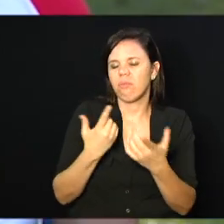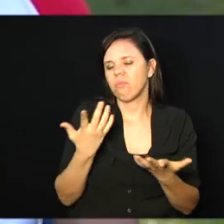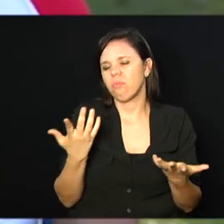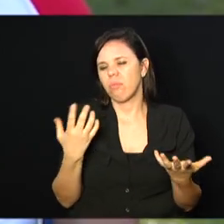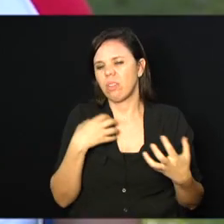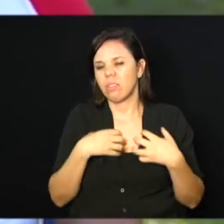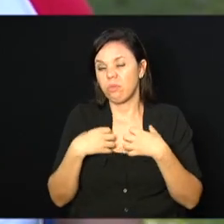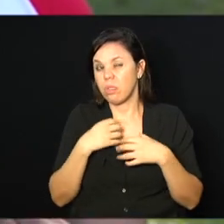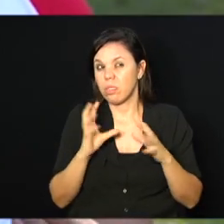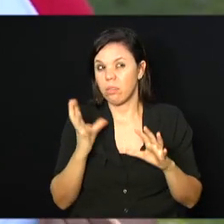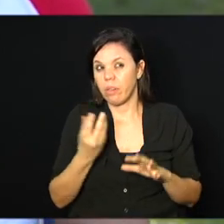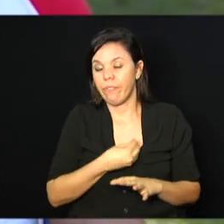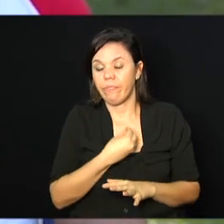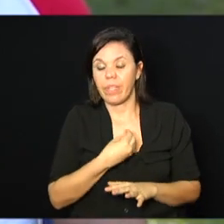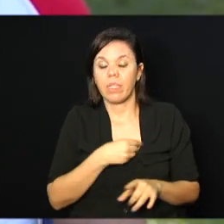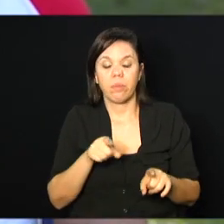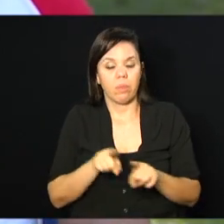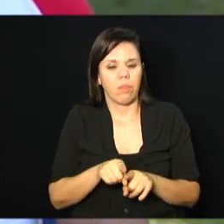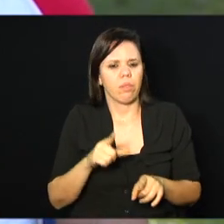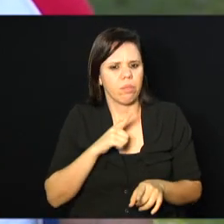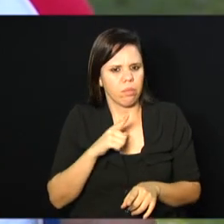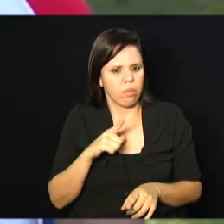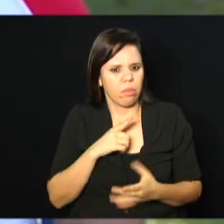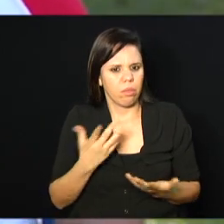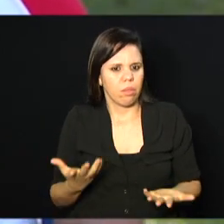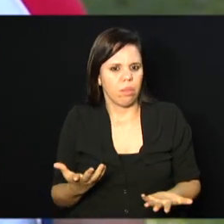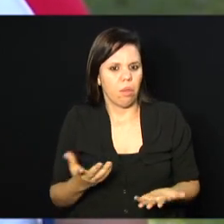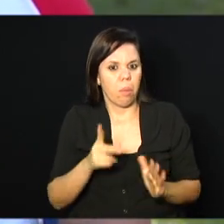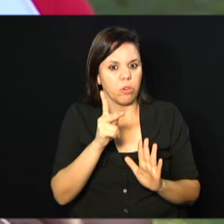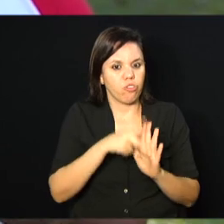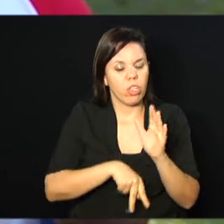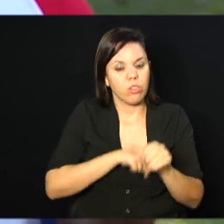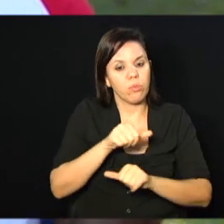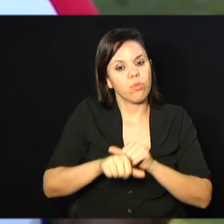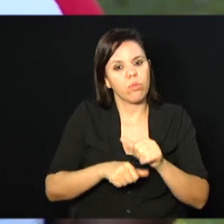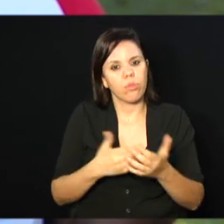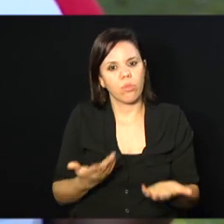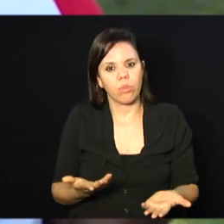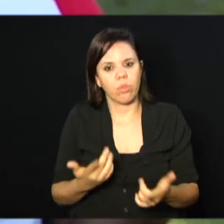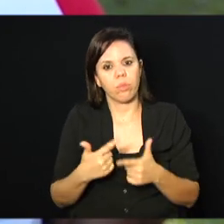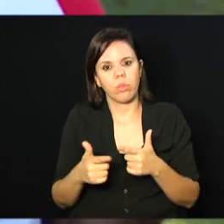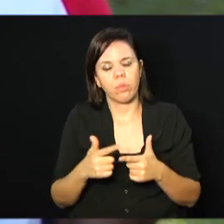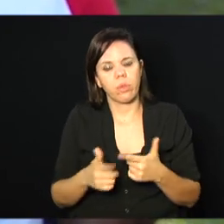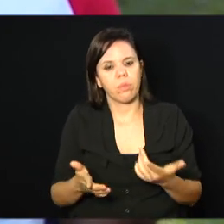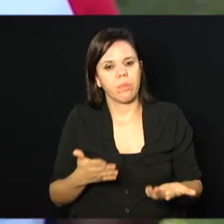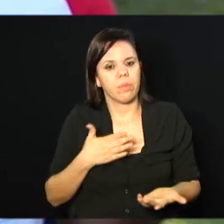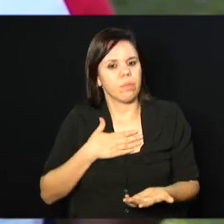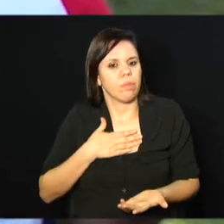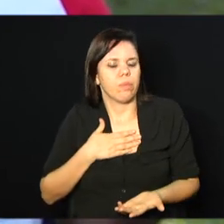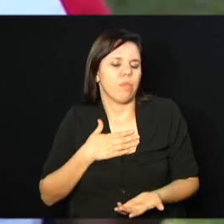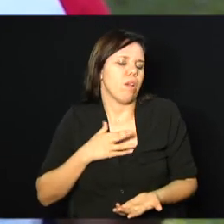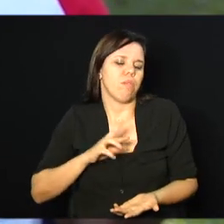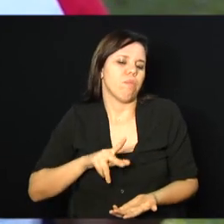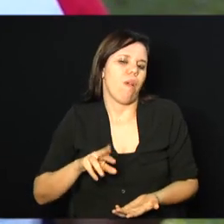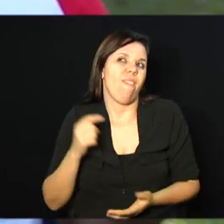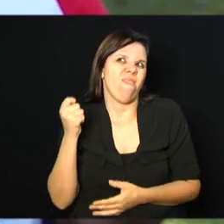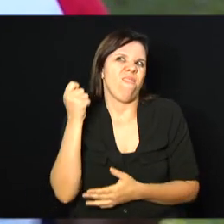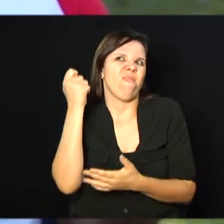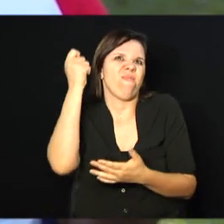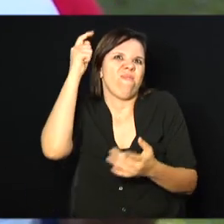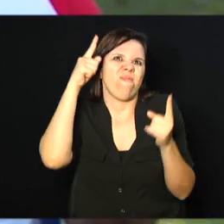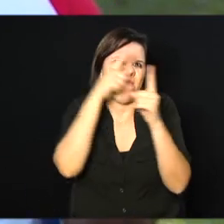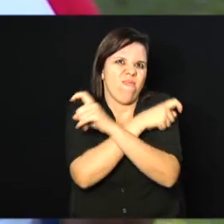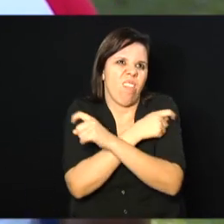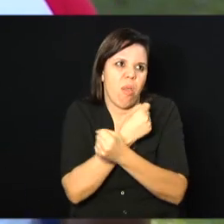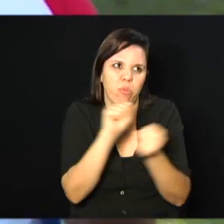aí vem relatos. Poxa, João, o projeto mudou. Viu que aquele problema meu não é tão grave assim, né?